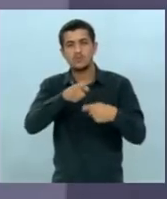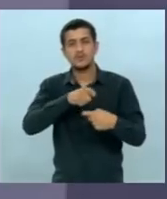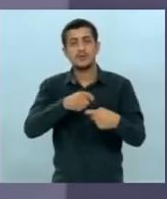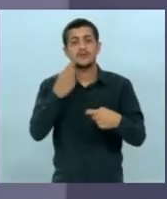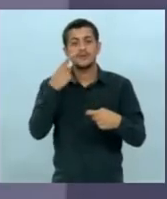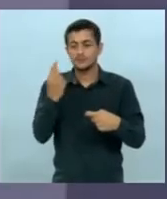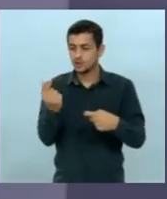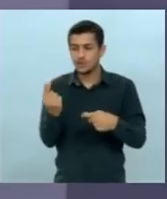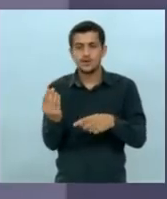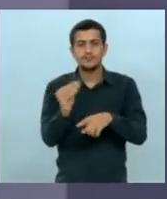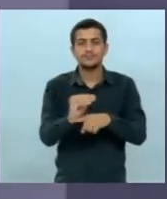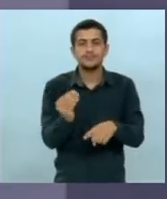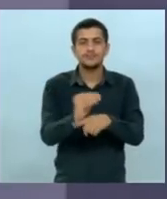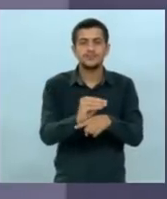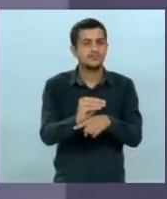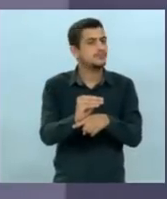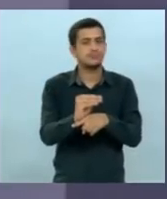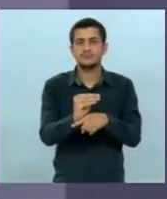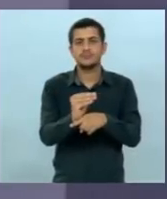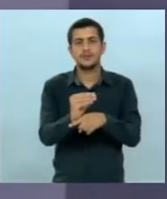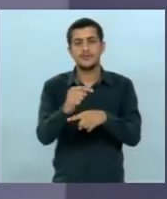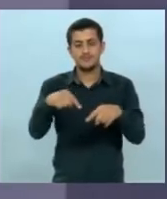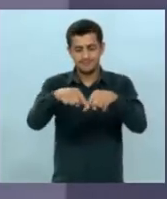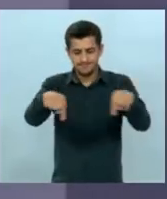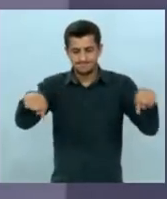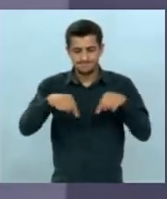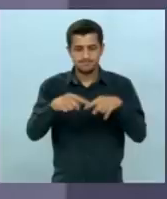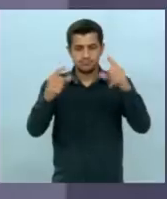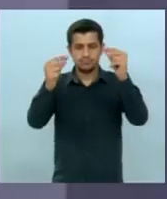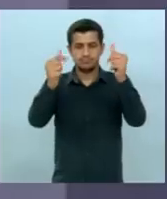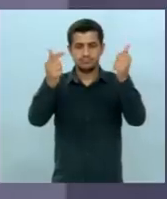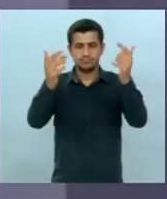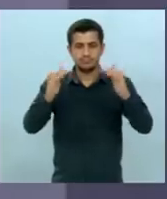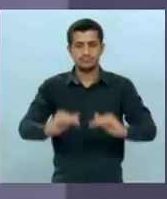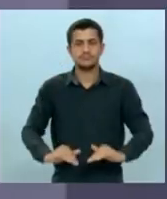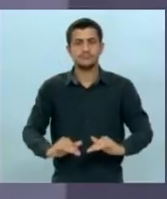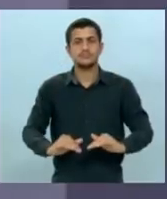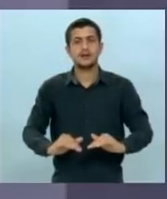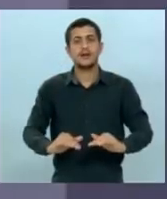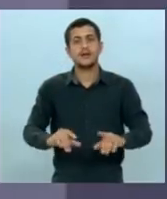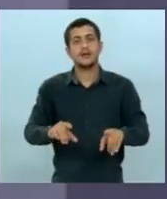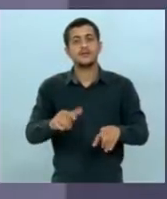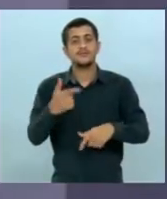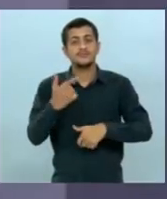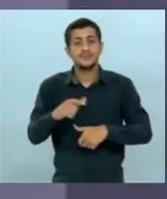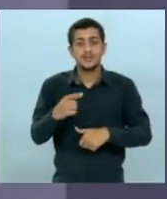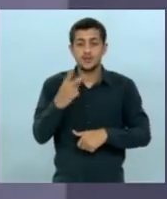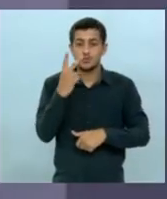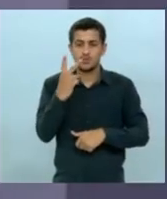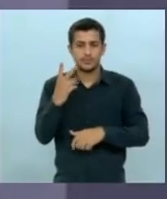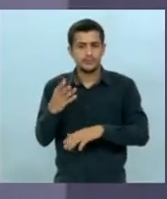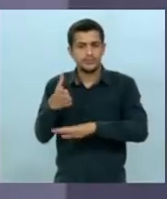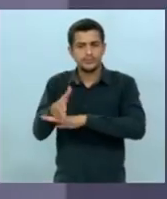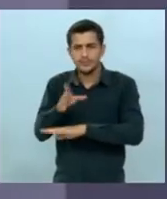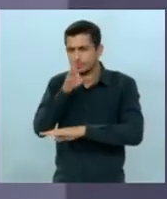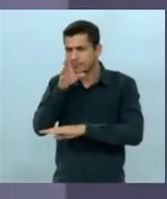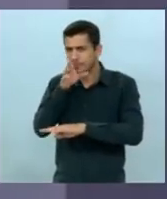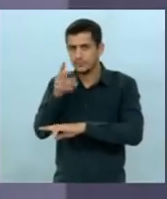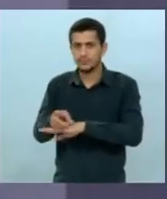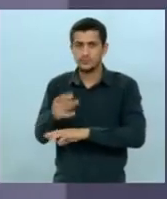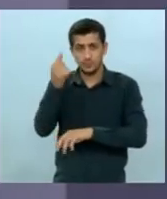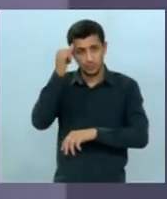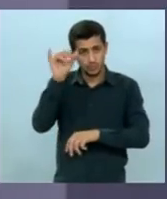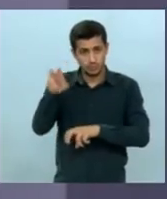investimento? Desvaloriza a terra. Então, não houve, efetivamente, apenas duas invasões ou invasão de duas